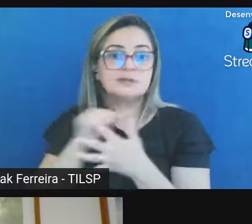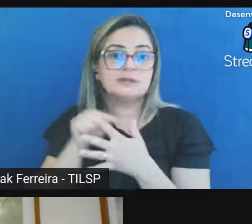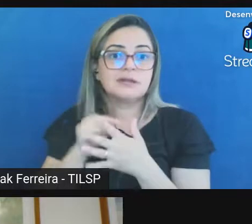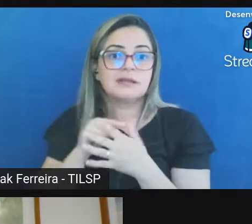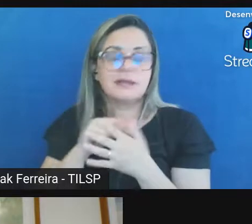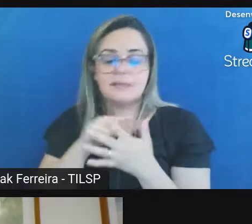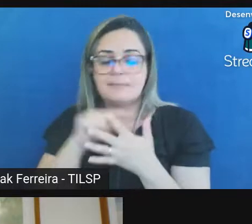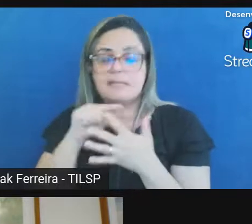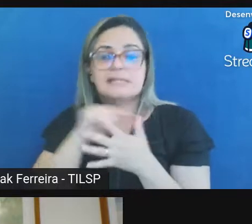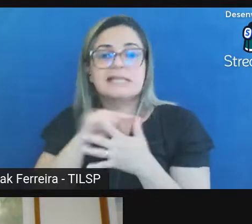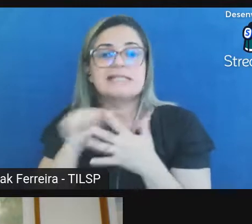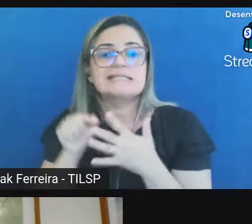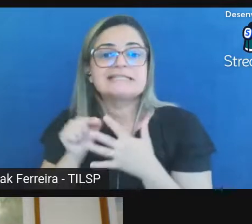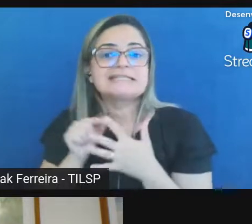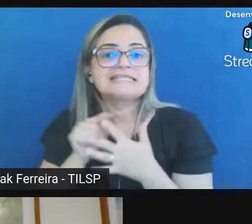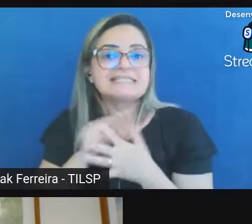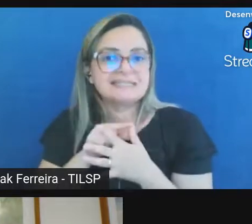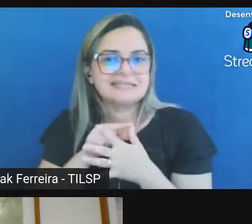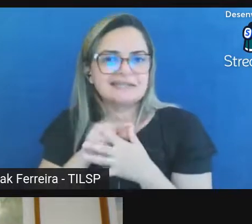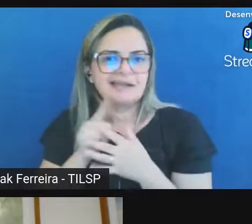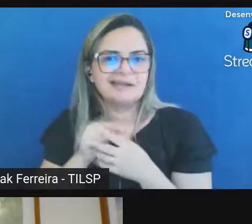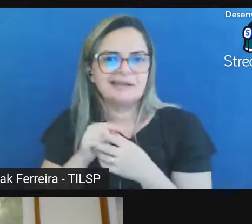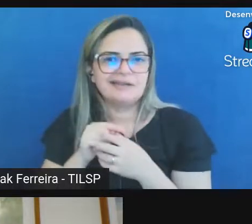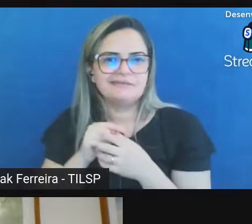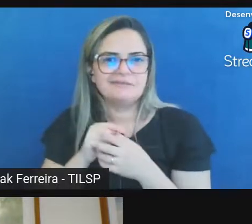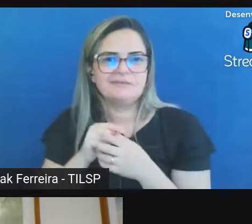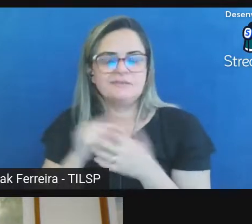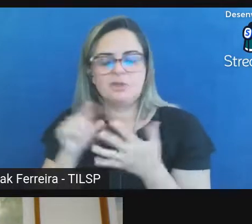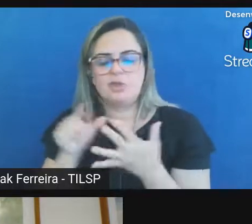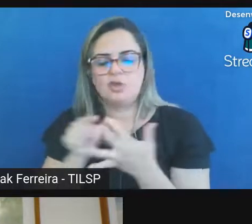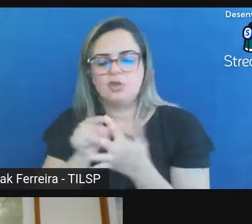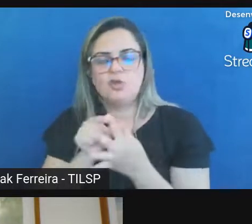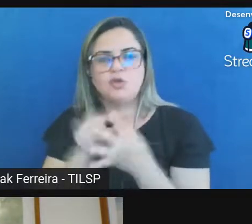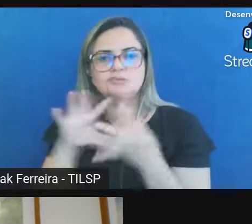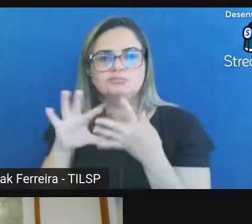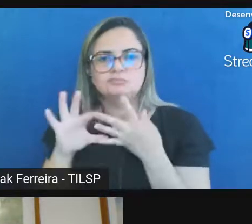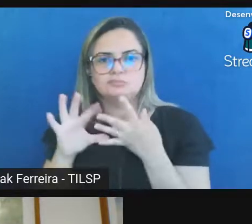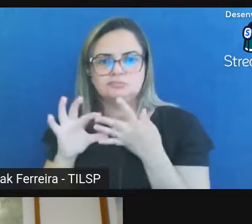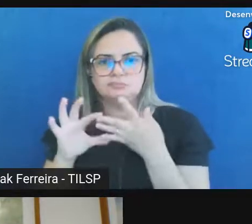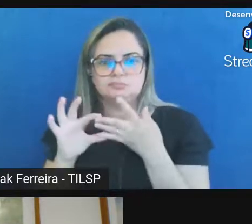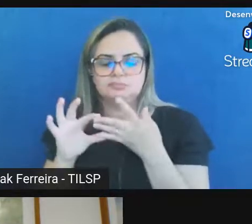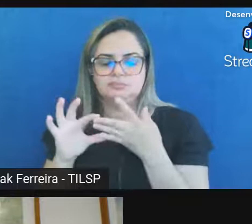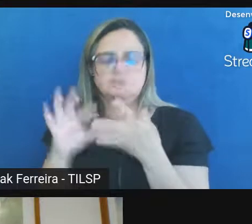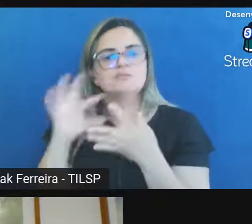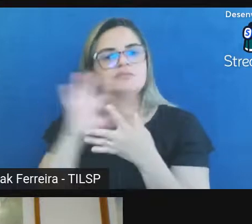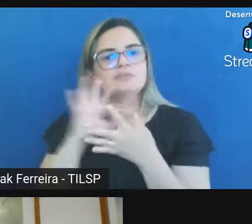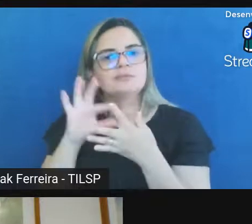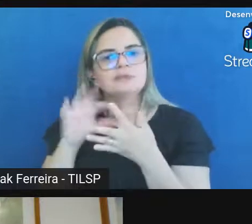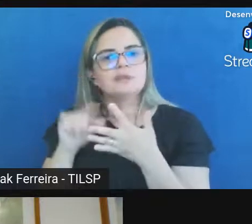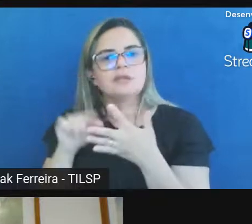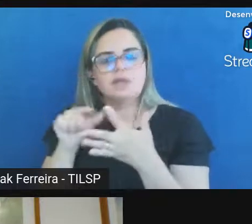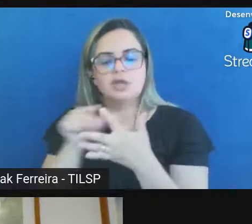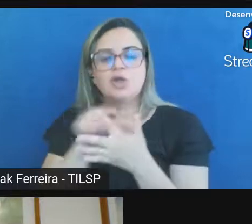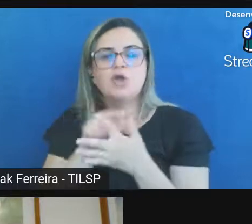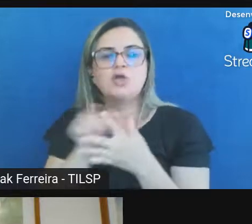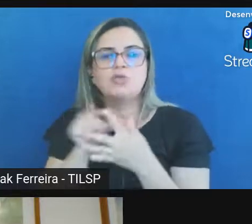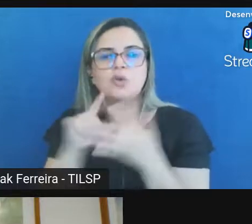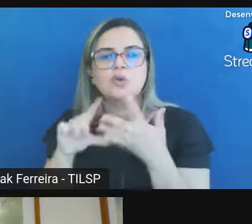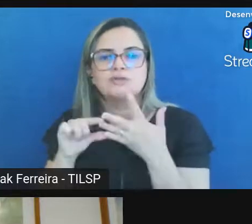dependências por isso a regrinha dois três dois componentes três dependências